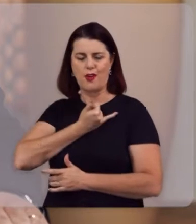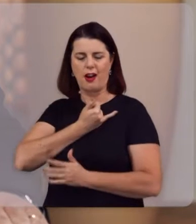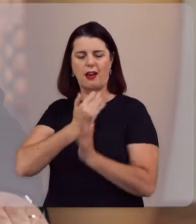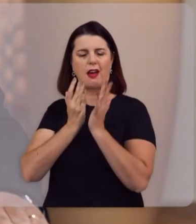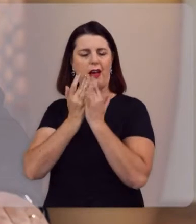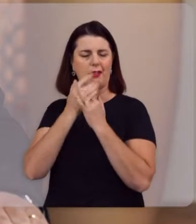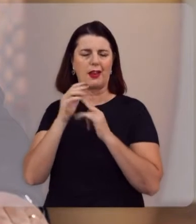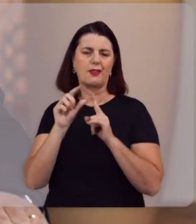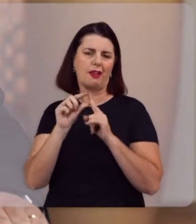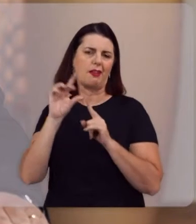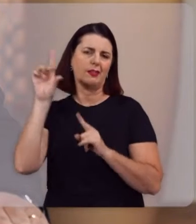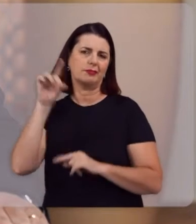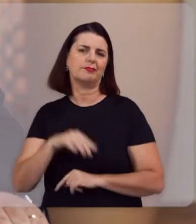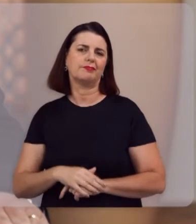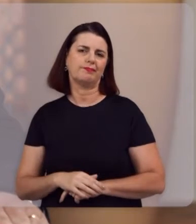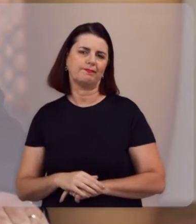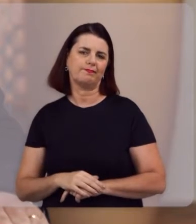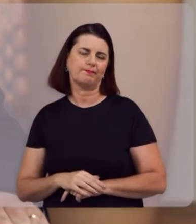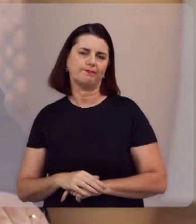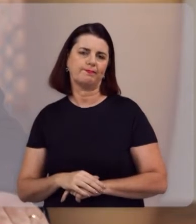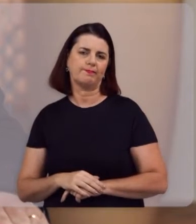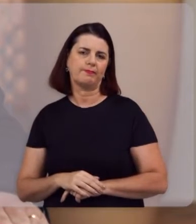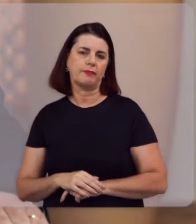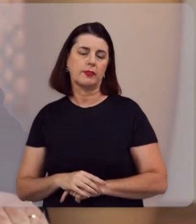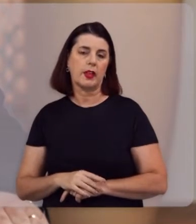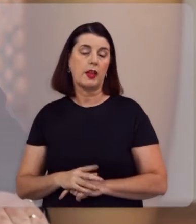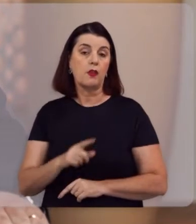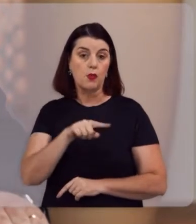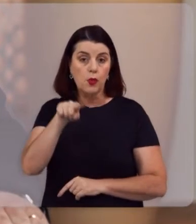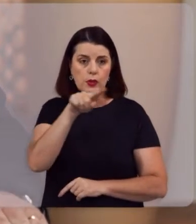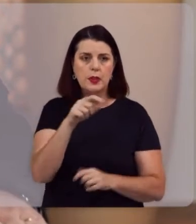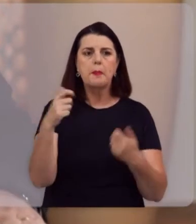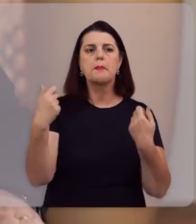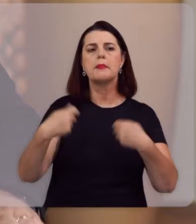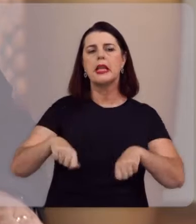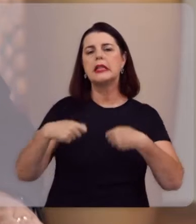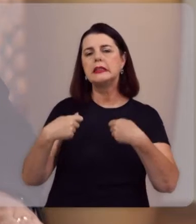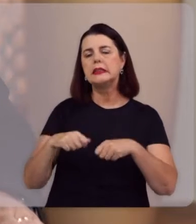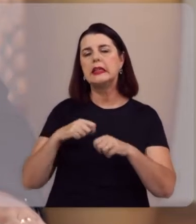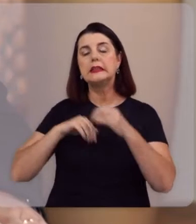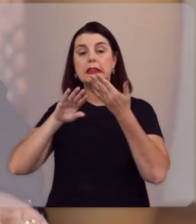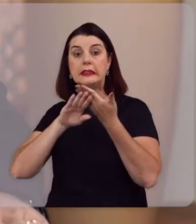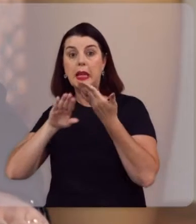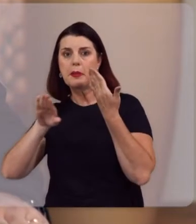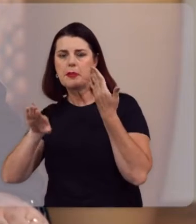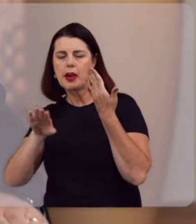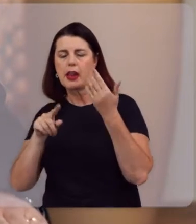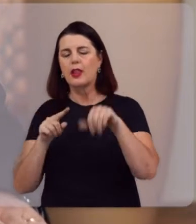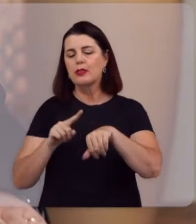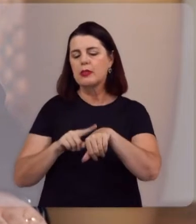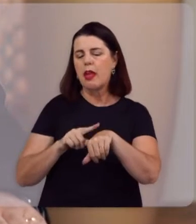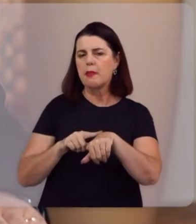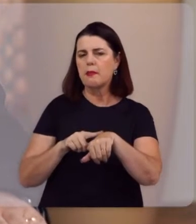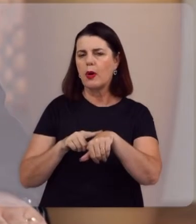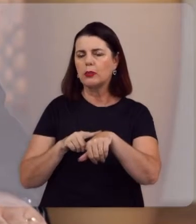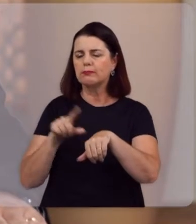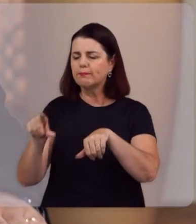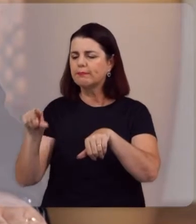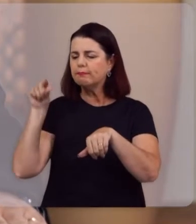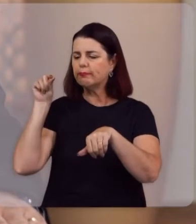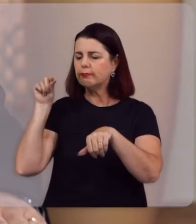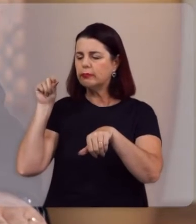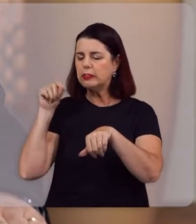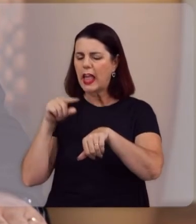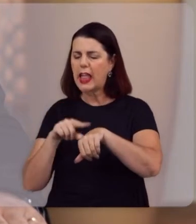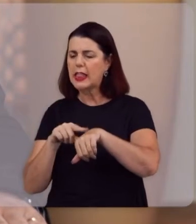você nesse livro, que é a Palavra de Deus. Para tanto, você precisa, então, separar um momento do seu